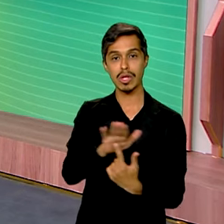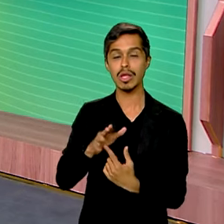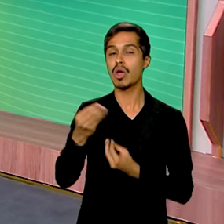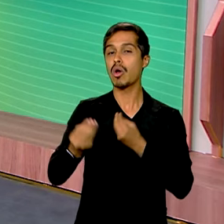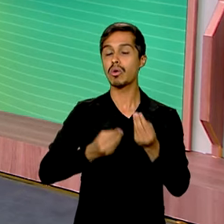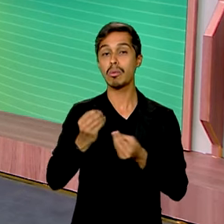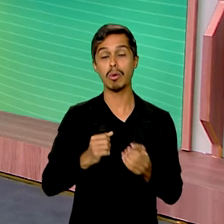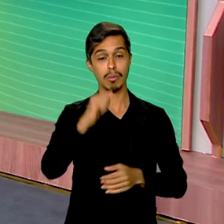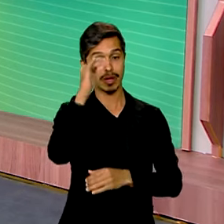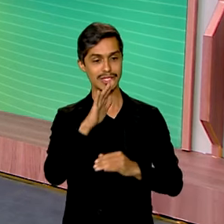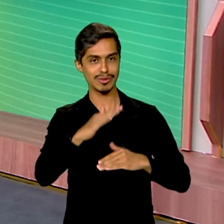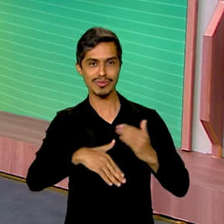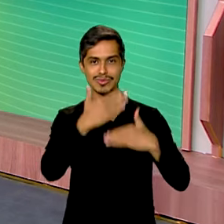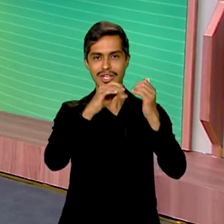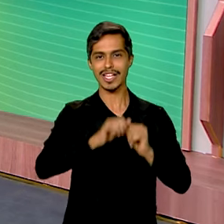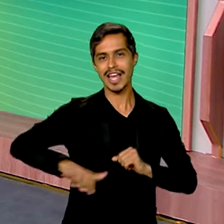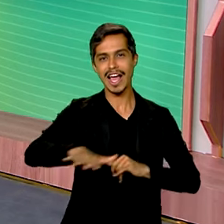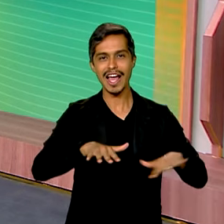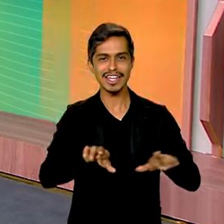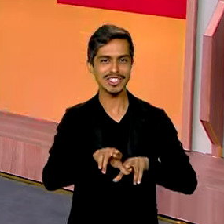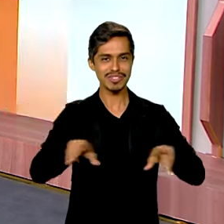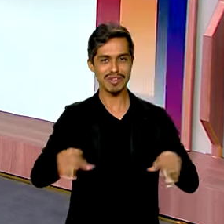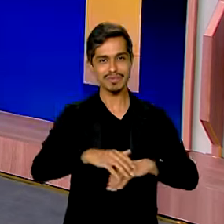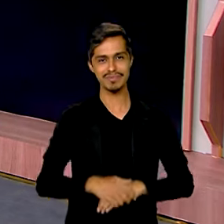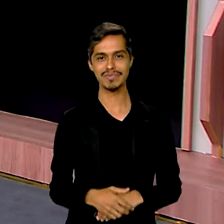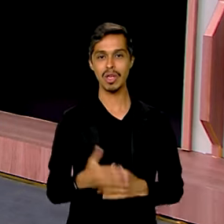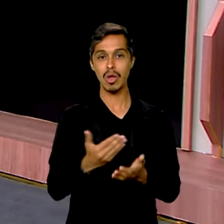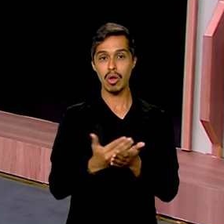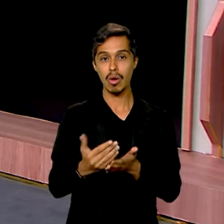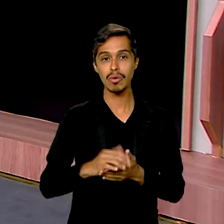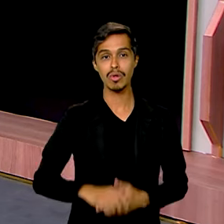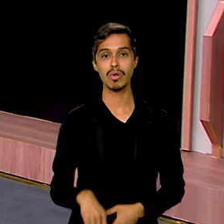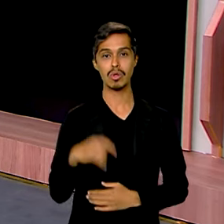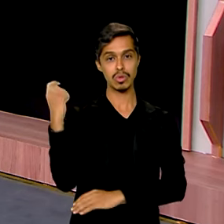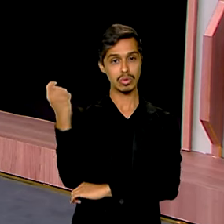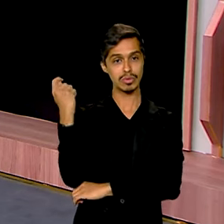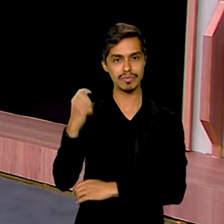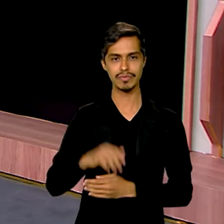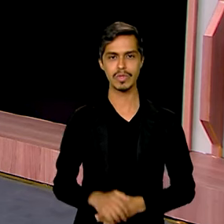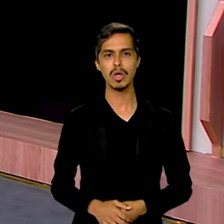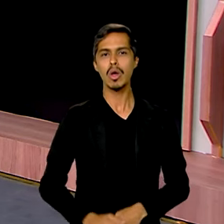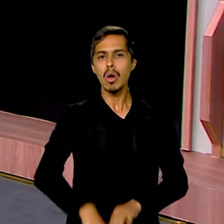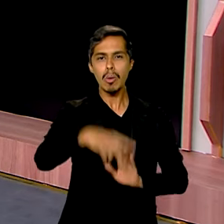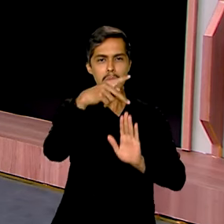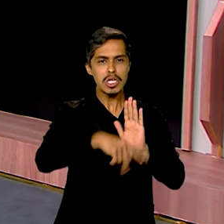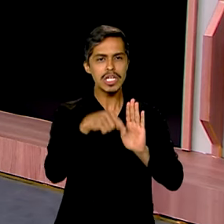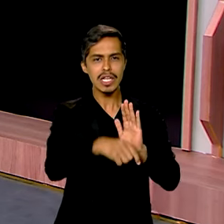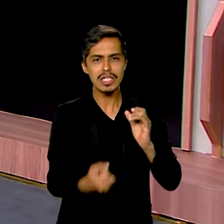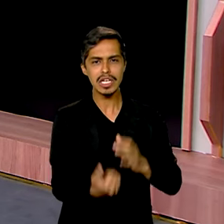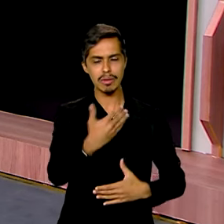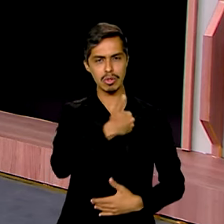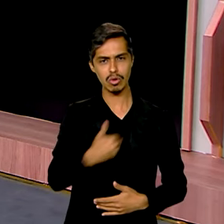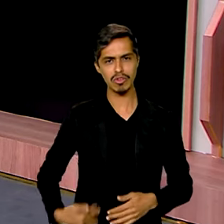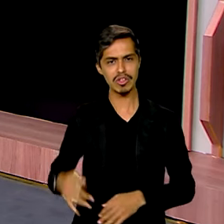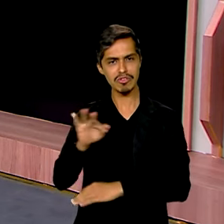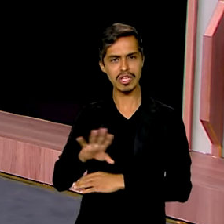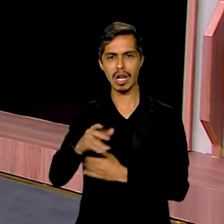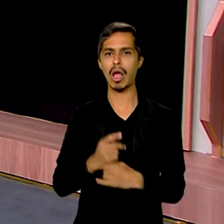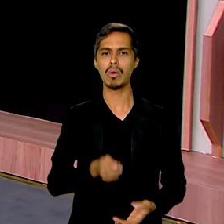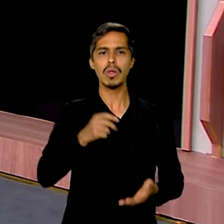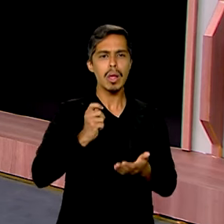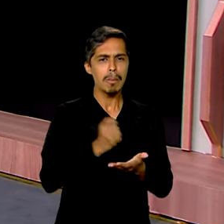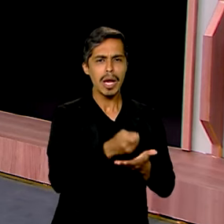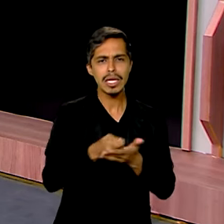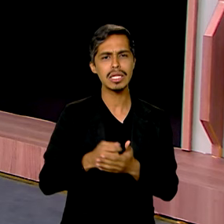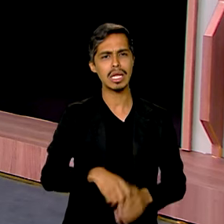avançando em diferentes áreas vamos começar então pelo Rio Grande do Sul o programa criado pelo governo federal para manter